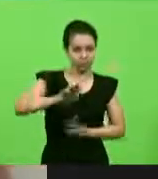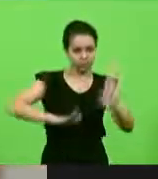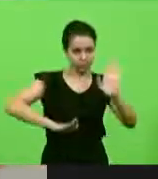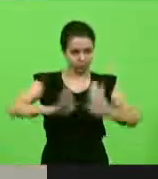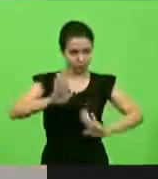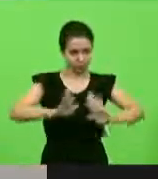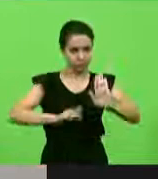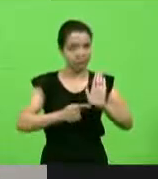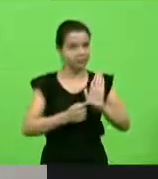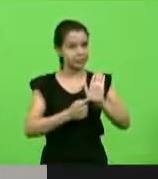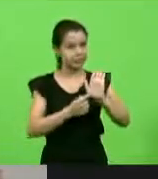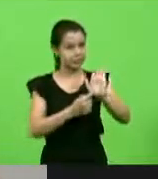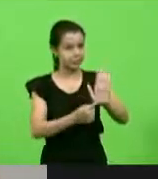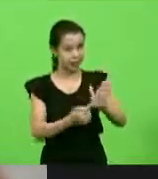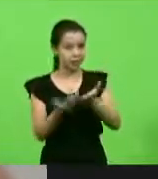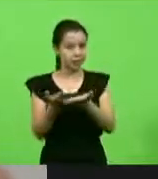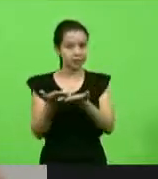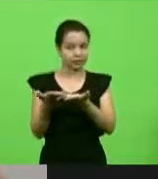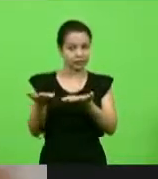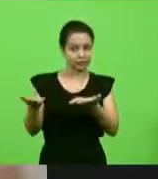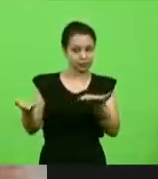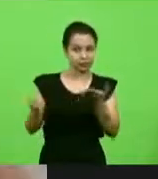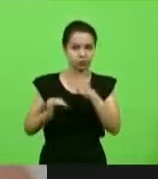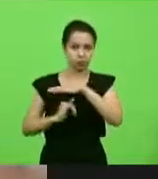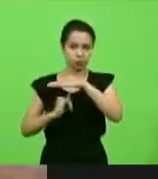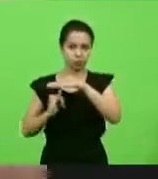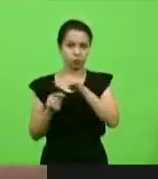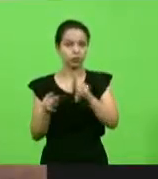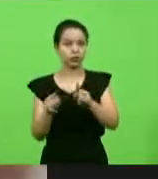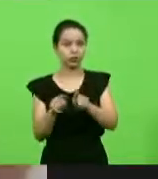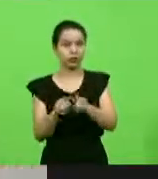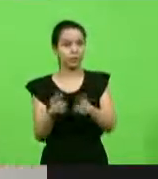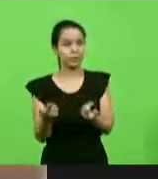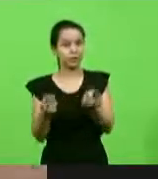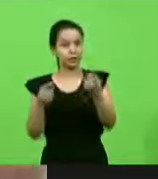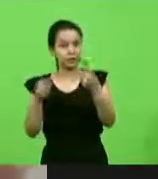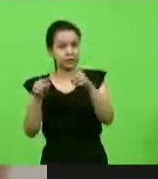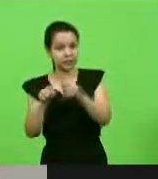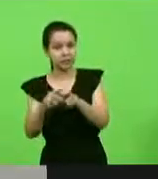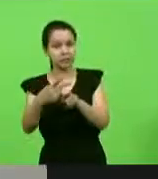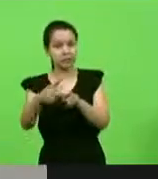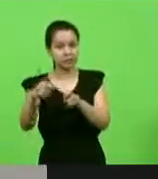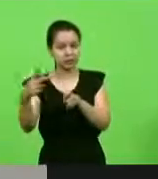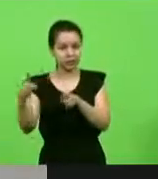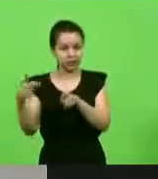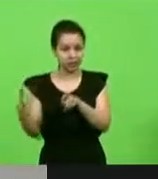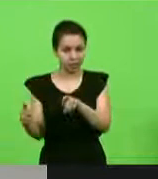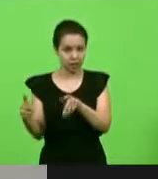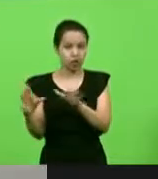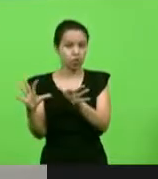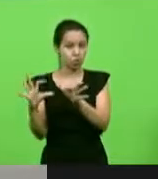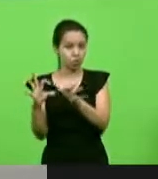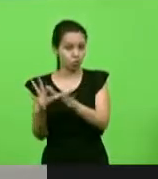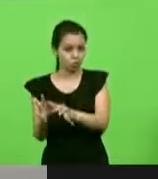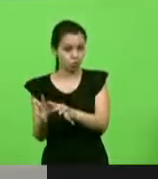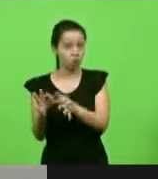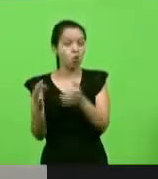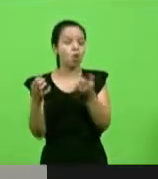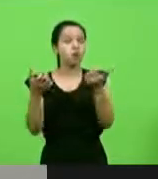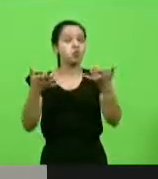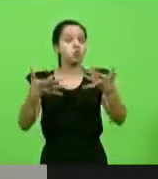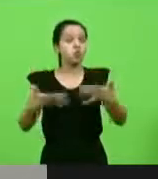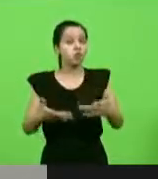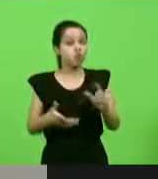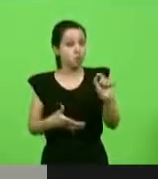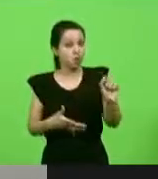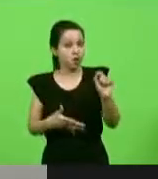seus parceiros indicam que não existem estudos ou